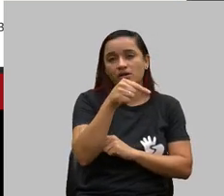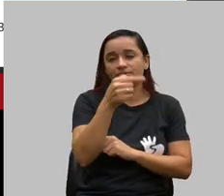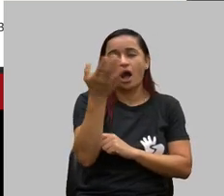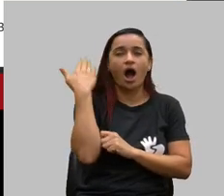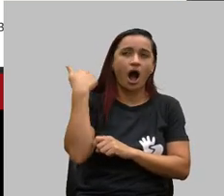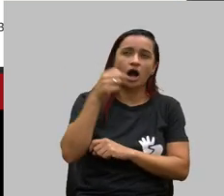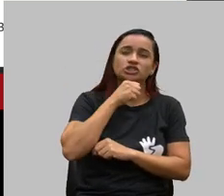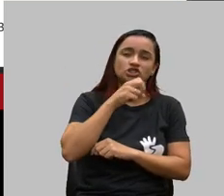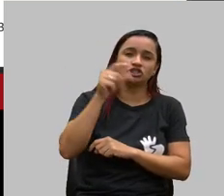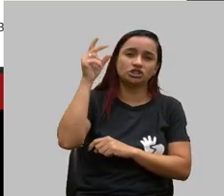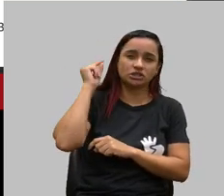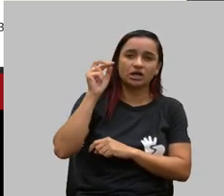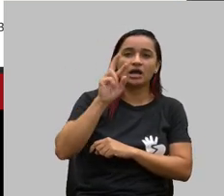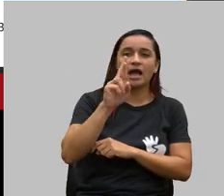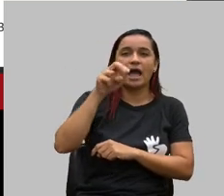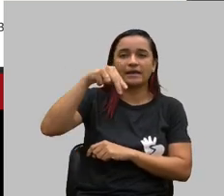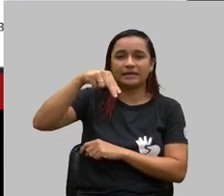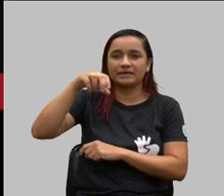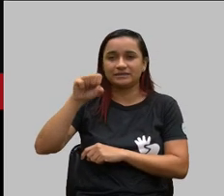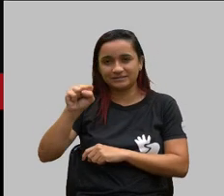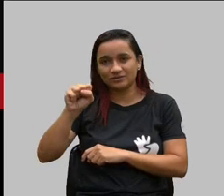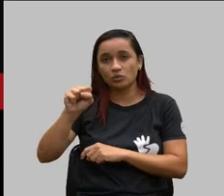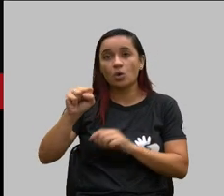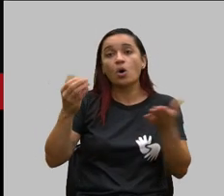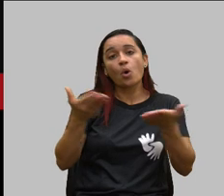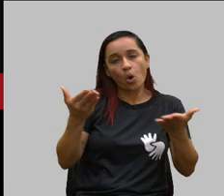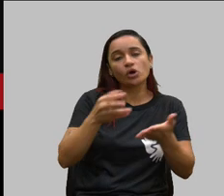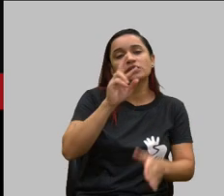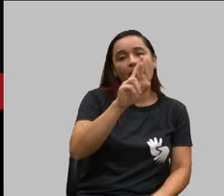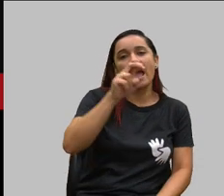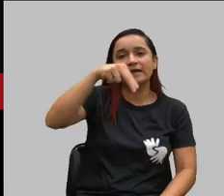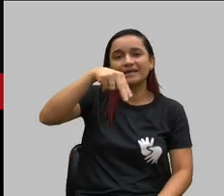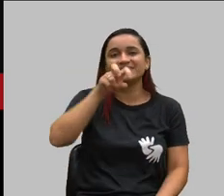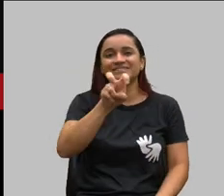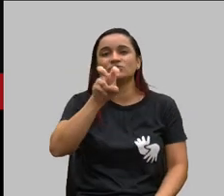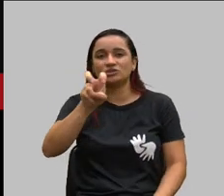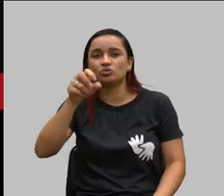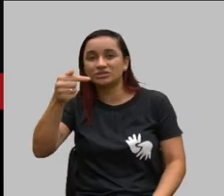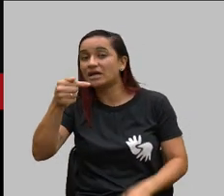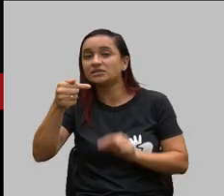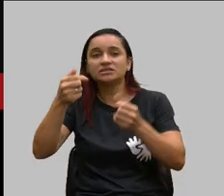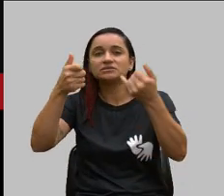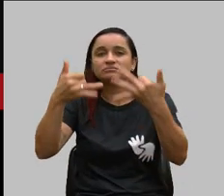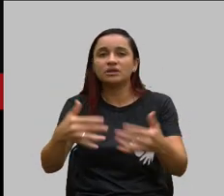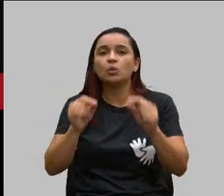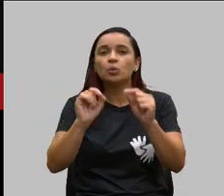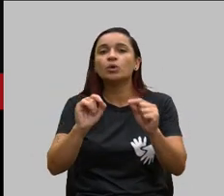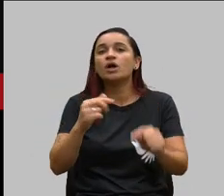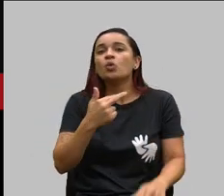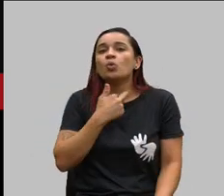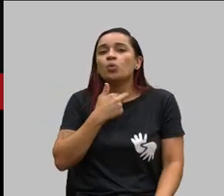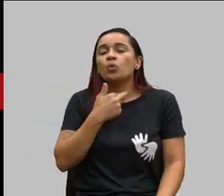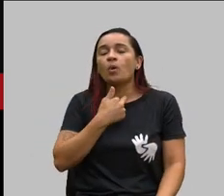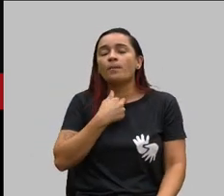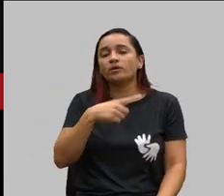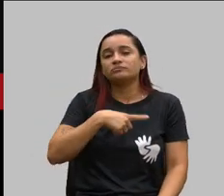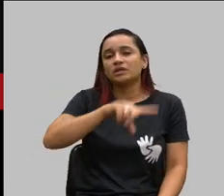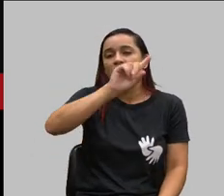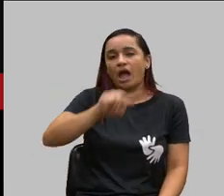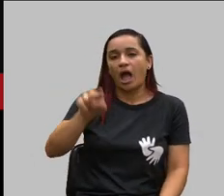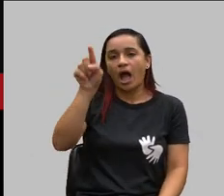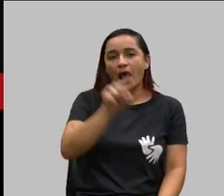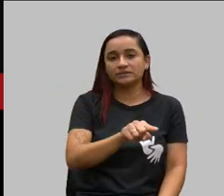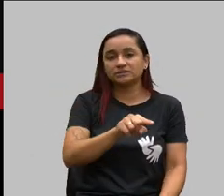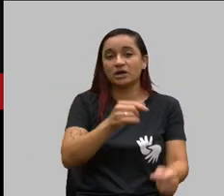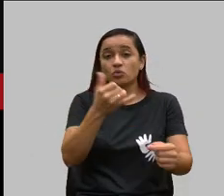RN95 que hoje é RN557 que dizia que não podia haver rescisão imotivada com